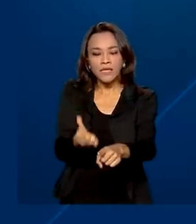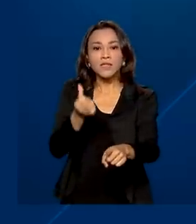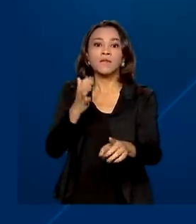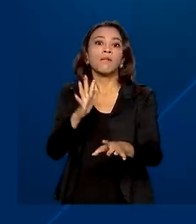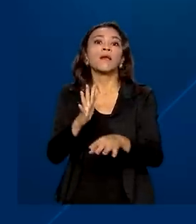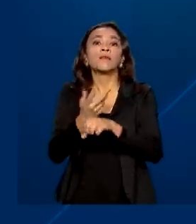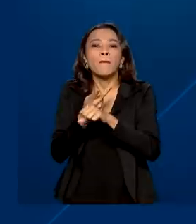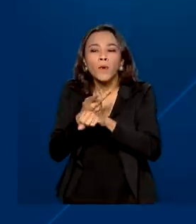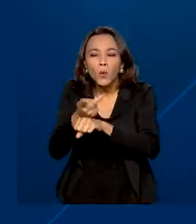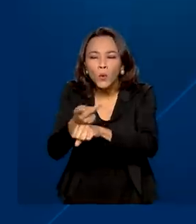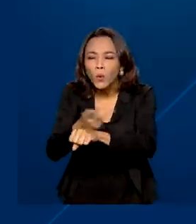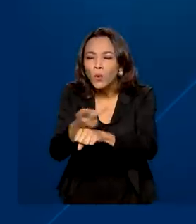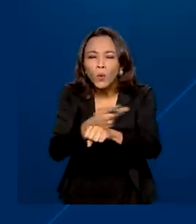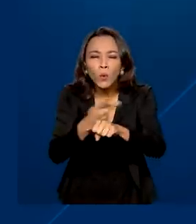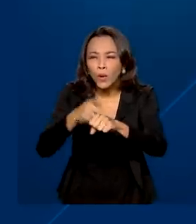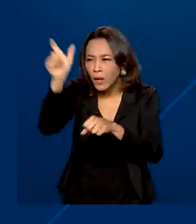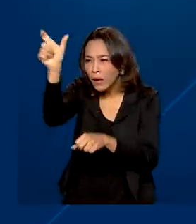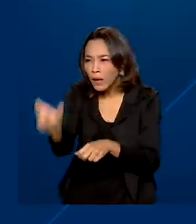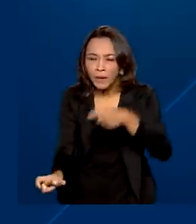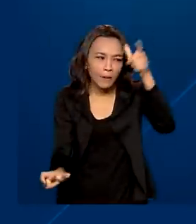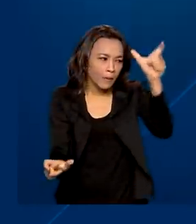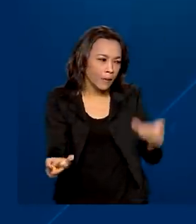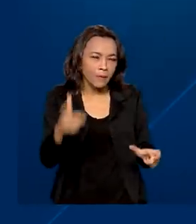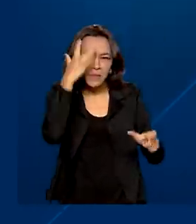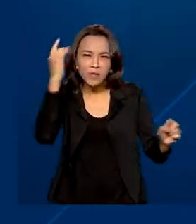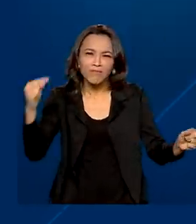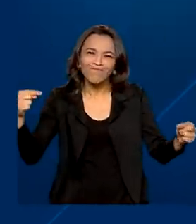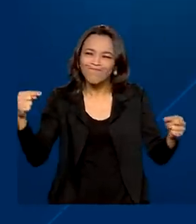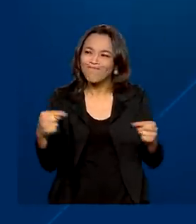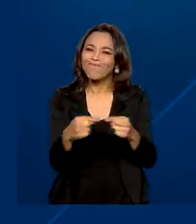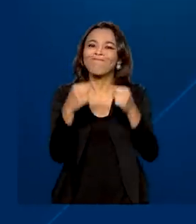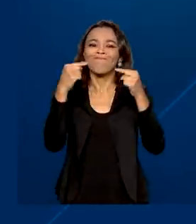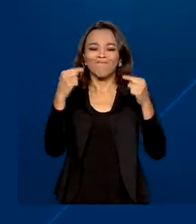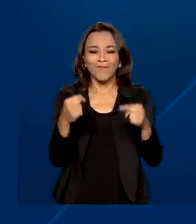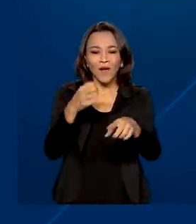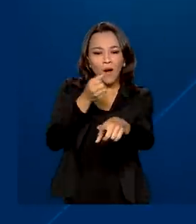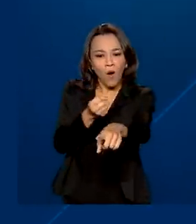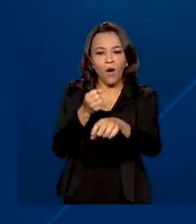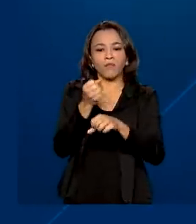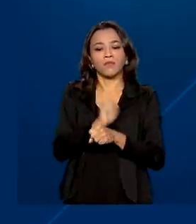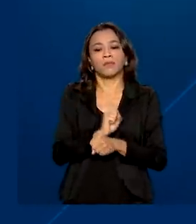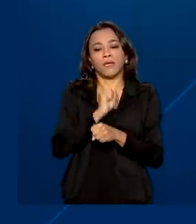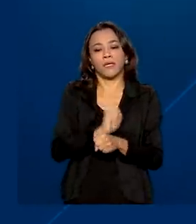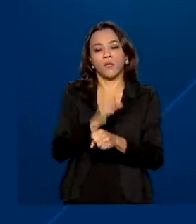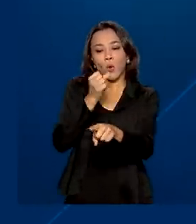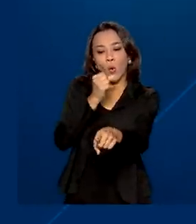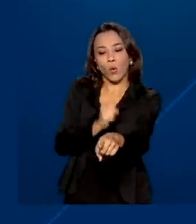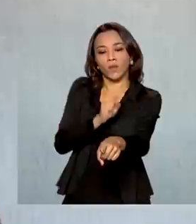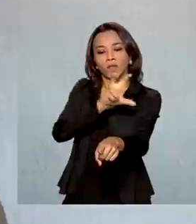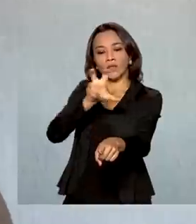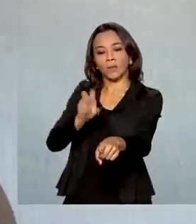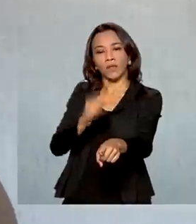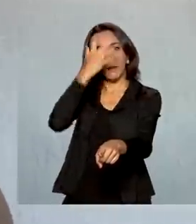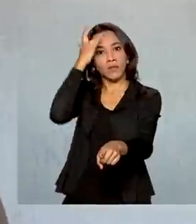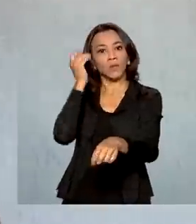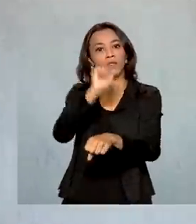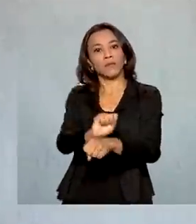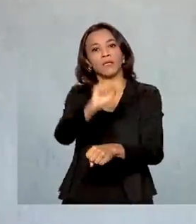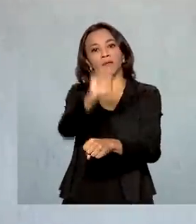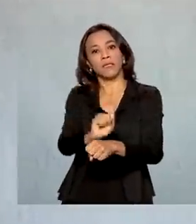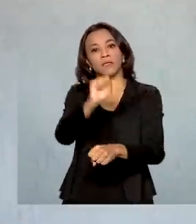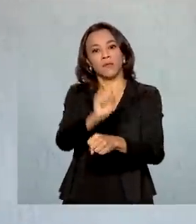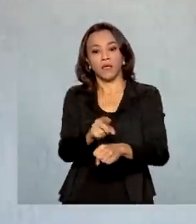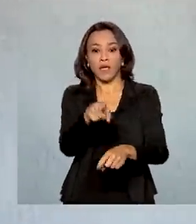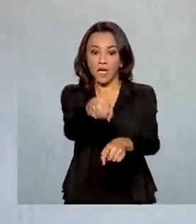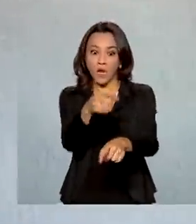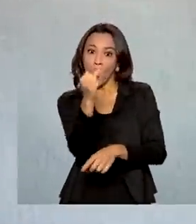doadores compatíveis ainda é grande. 850 pacientes aguardam na fila uma oportunidade. Após oito anos de